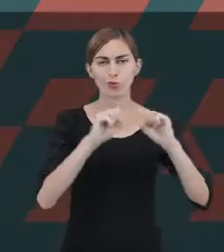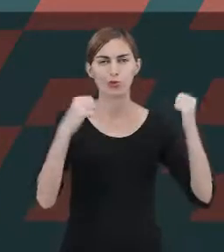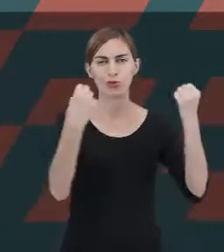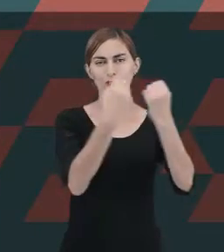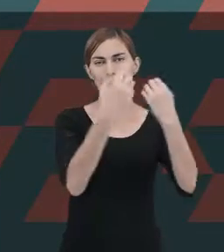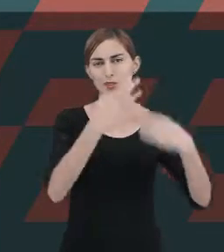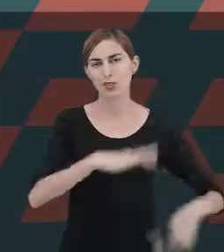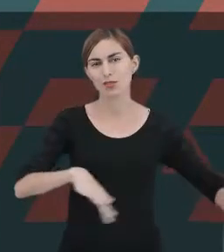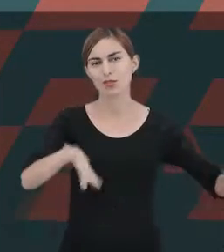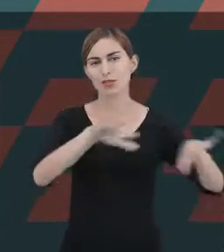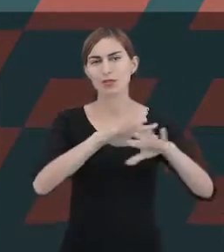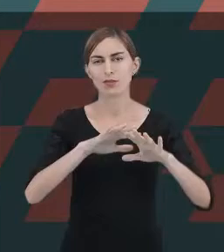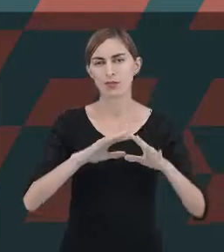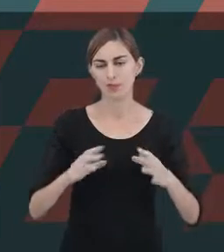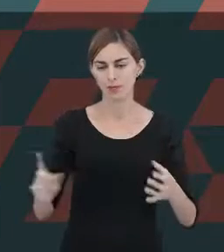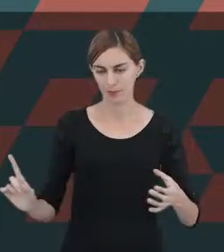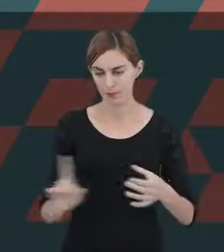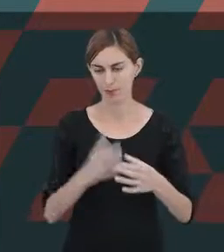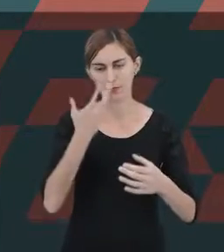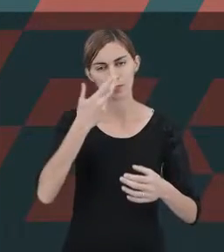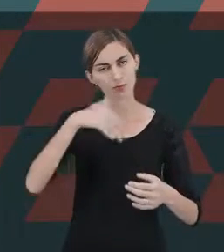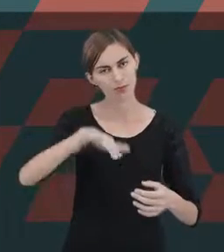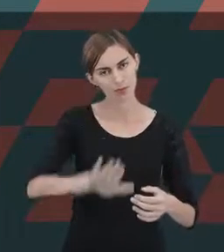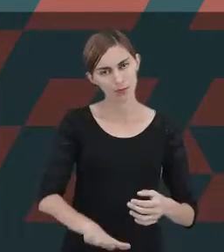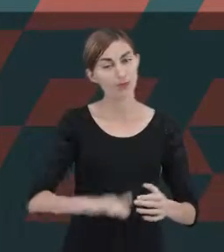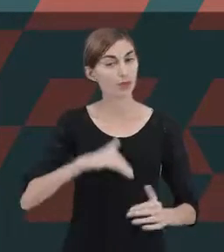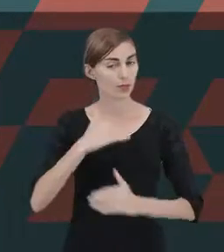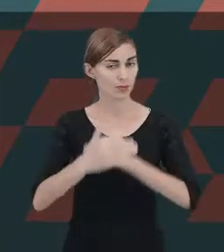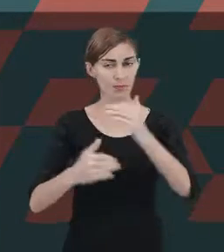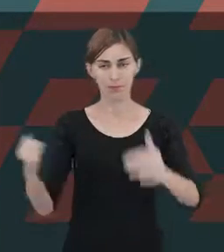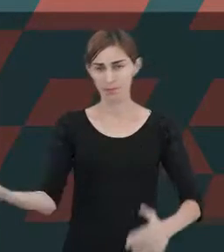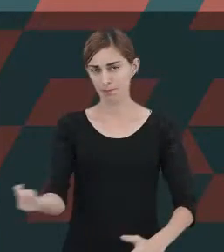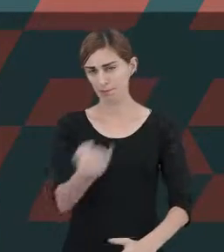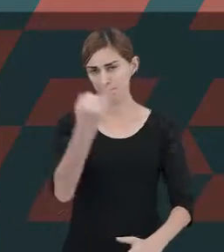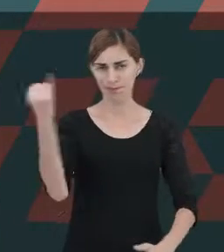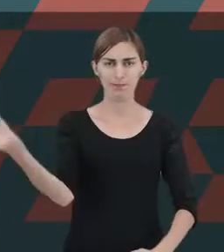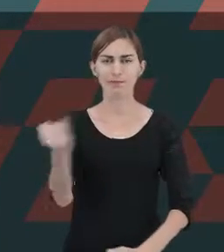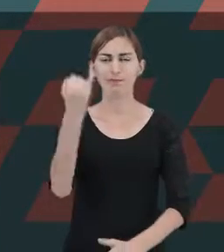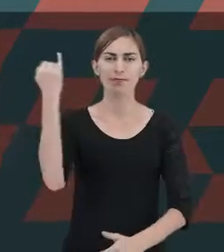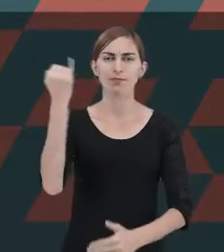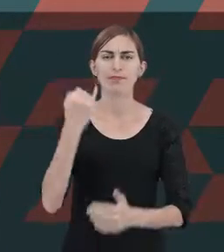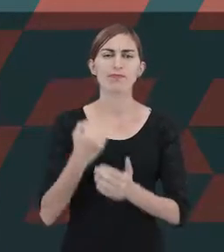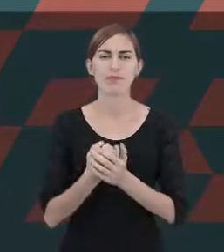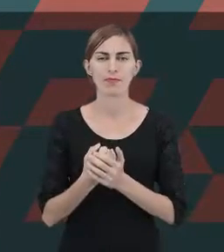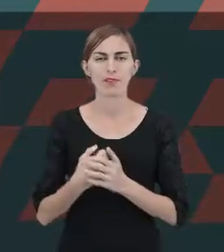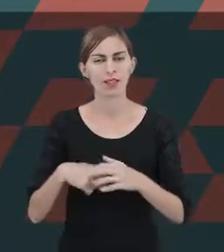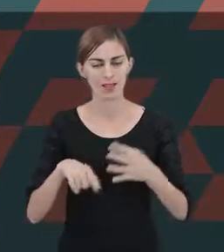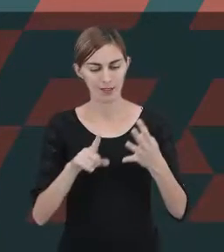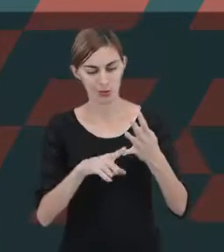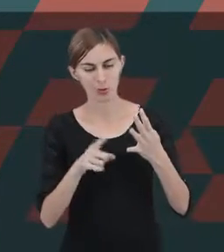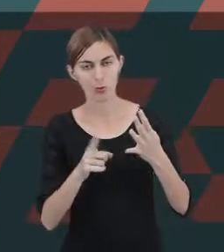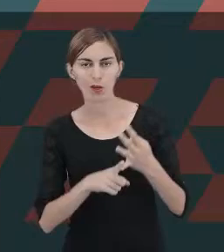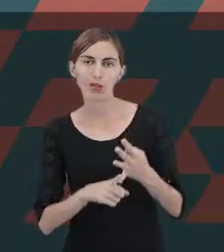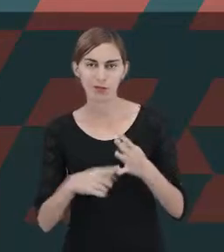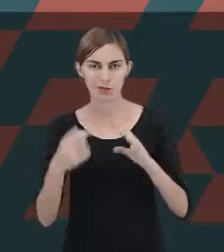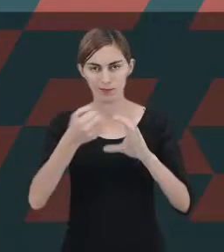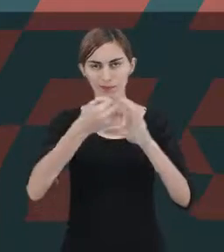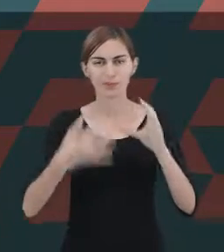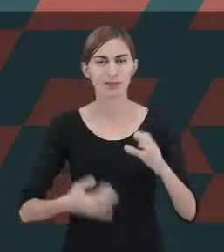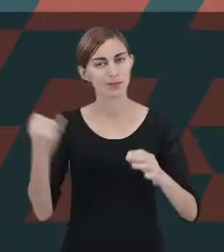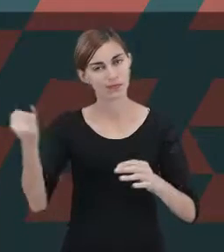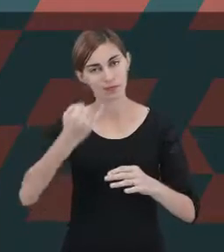envolve essa criança. Então, o desenvolvimento social é extremamente importante e é tido como quarto fator de desenvolvimento